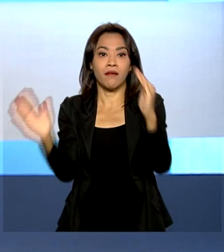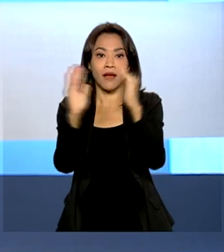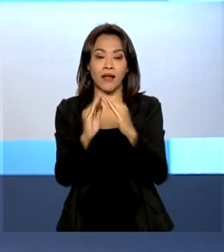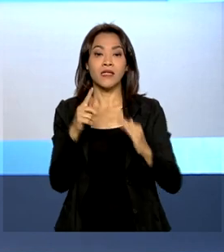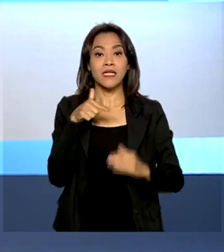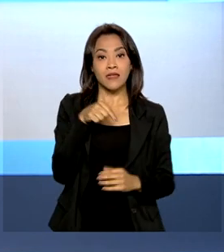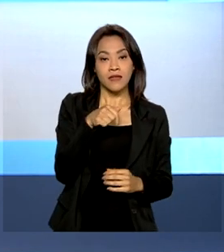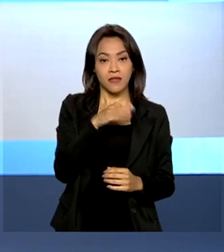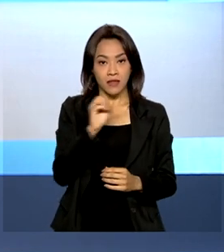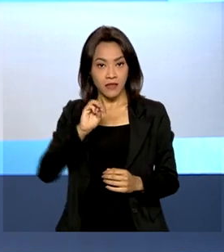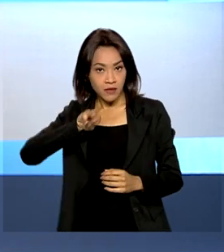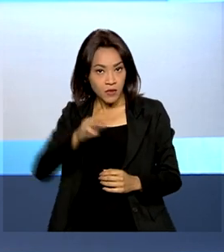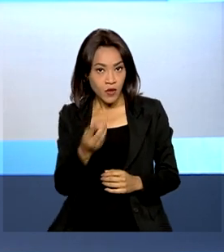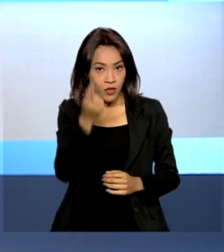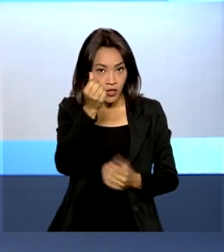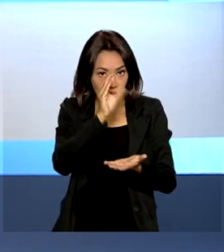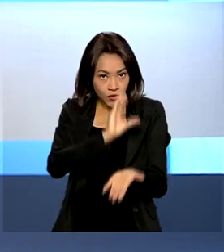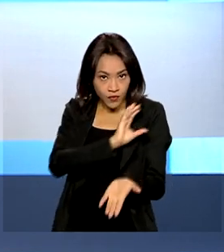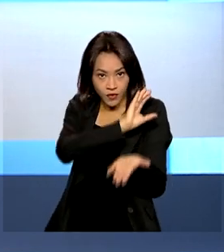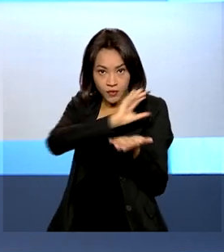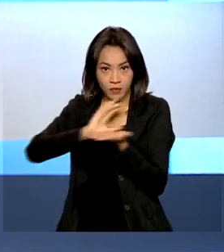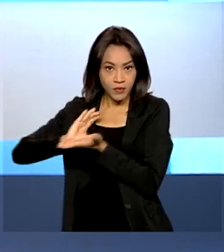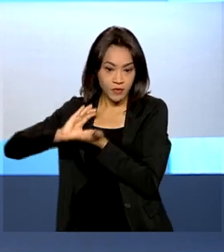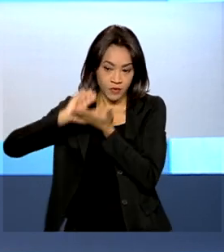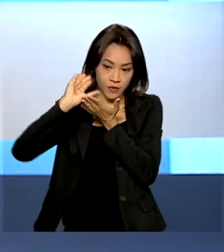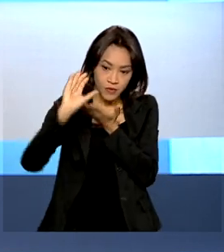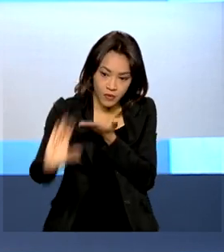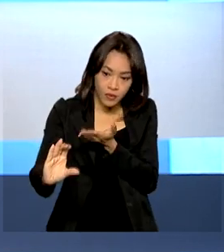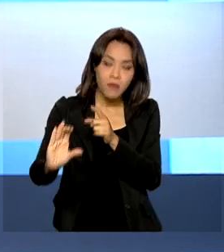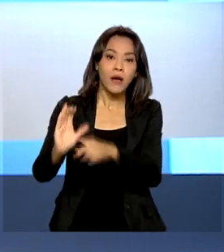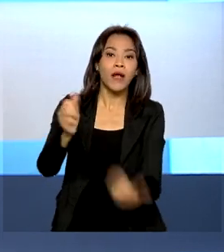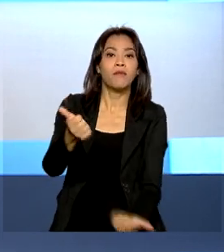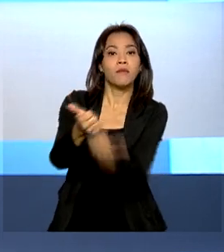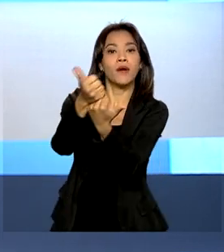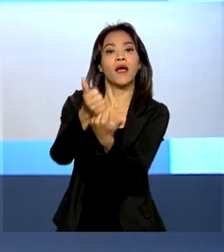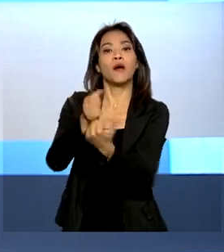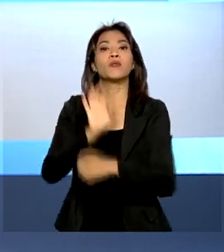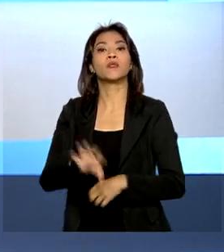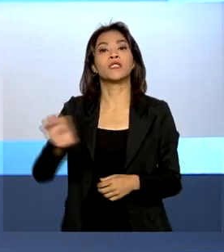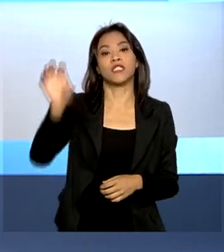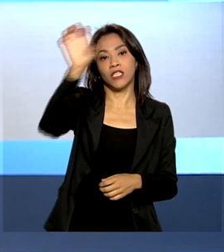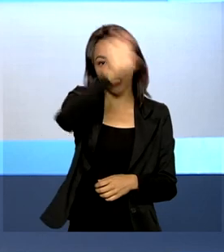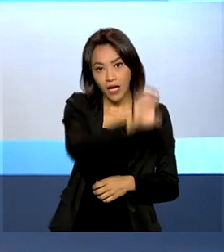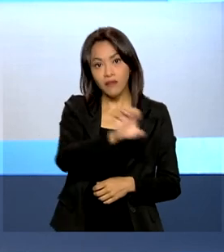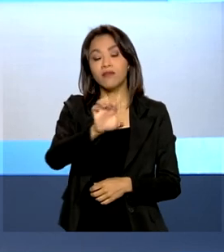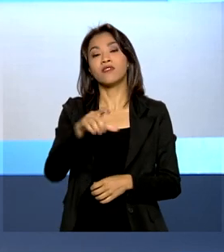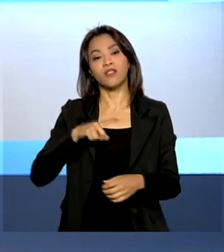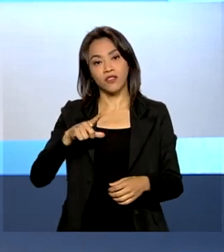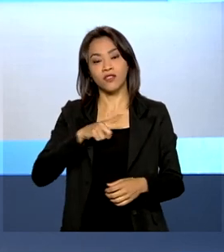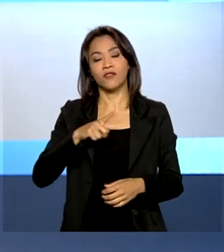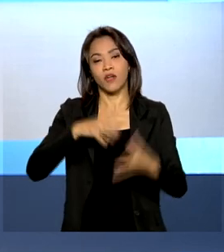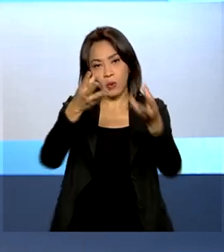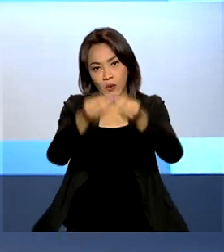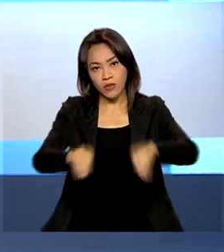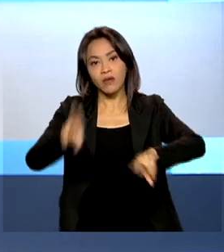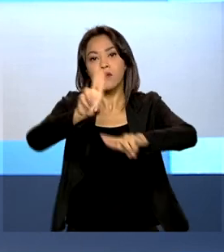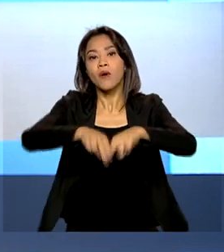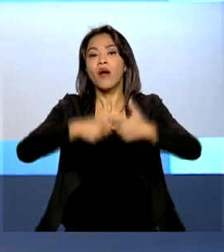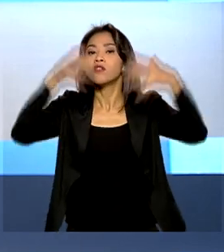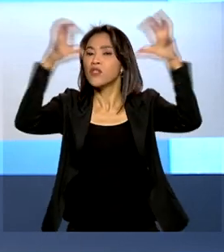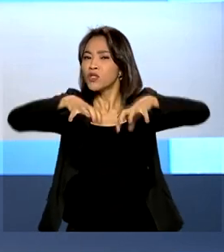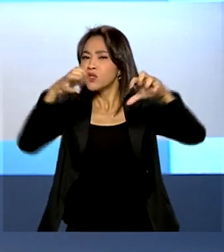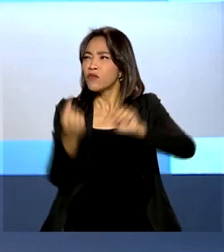reais foram repassados ao Ministério da Cidadania para ajudar estados que foram atingidos por fortes chuvas desde o fim de